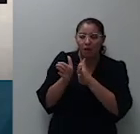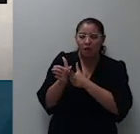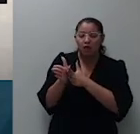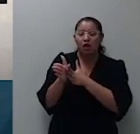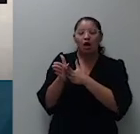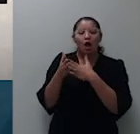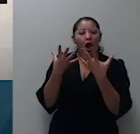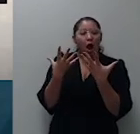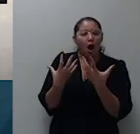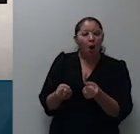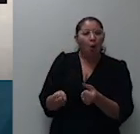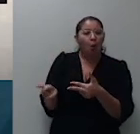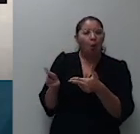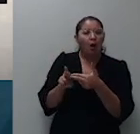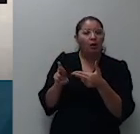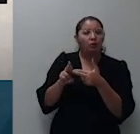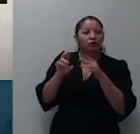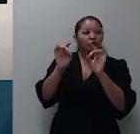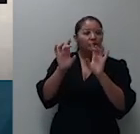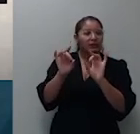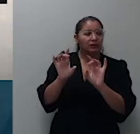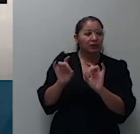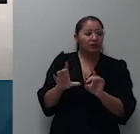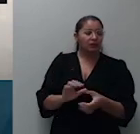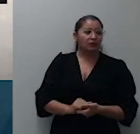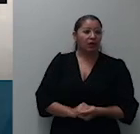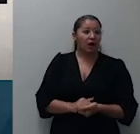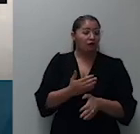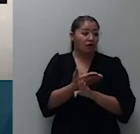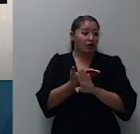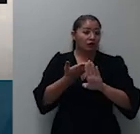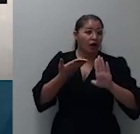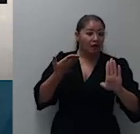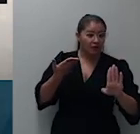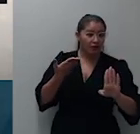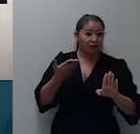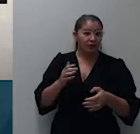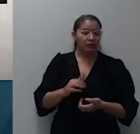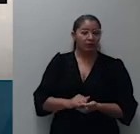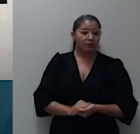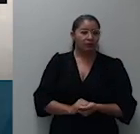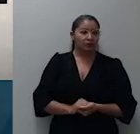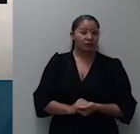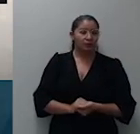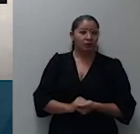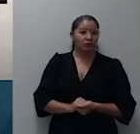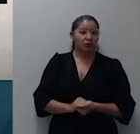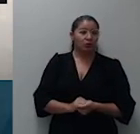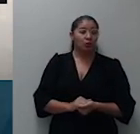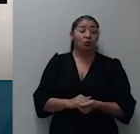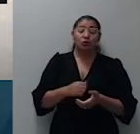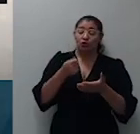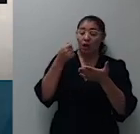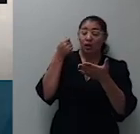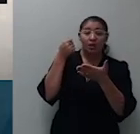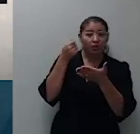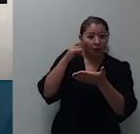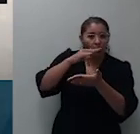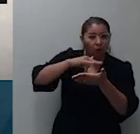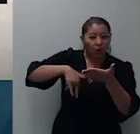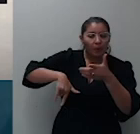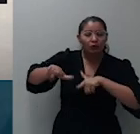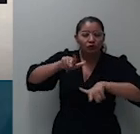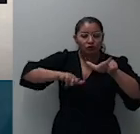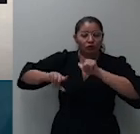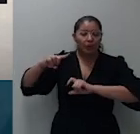Antônio Carlos a fim de afastar a apontada inulidade formal do contrato de honorários advocatícios celebrado entre os